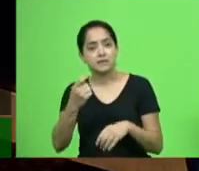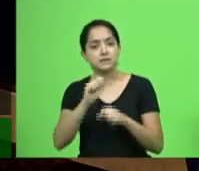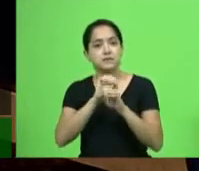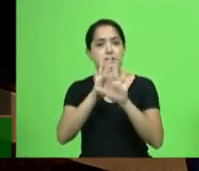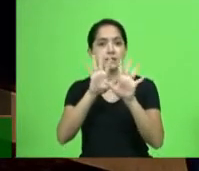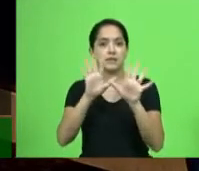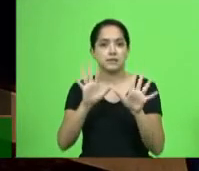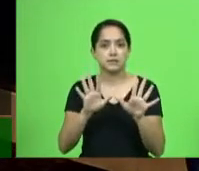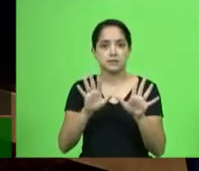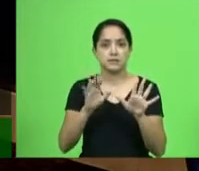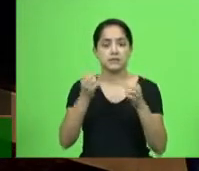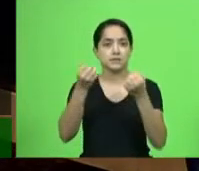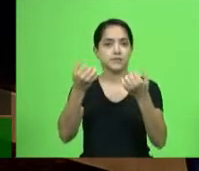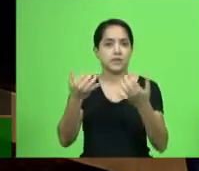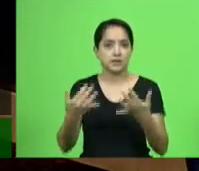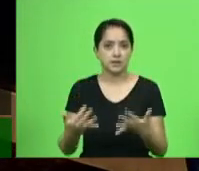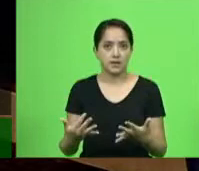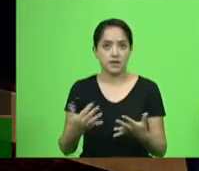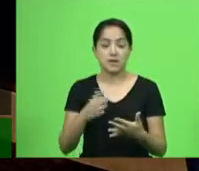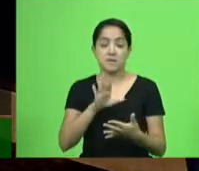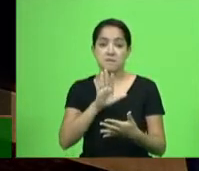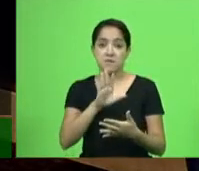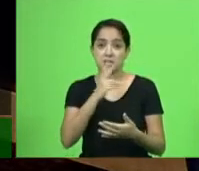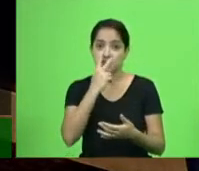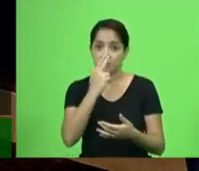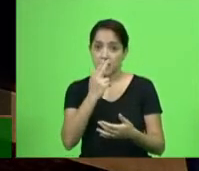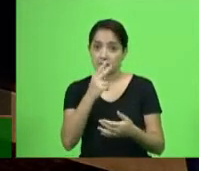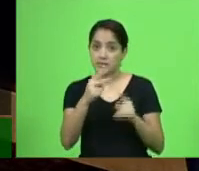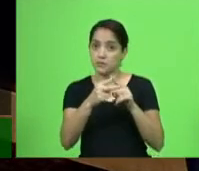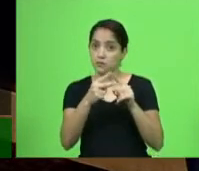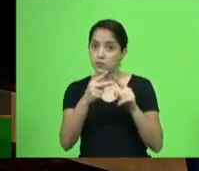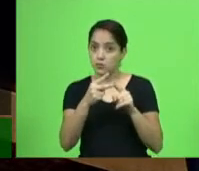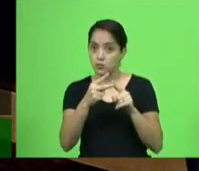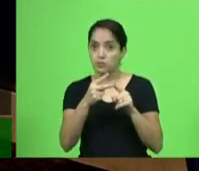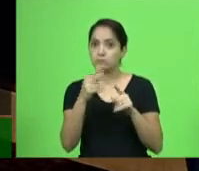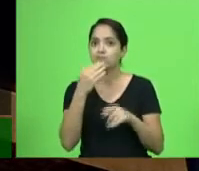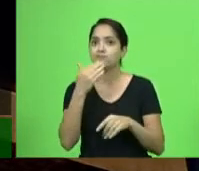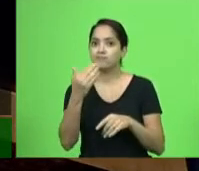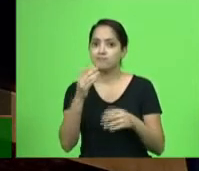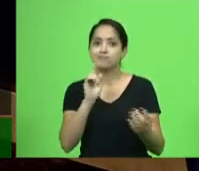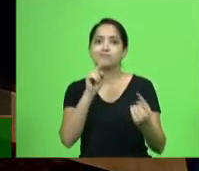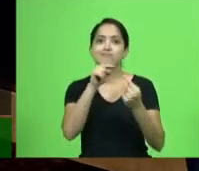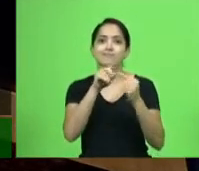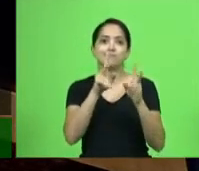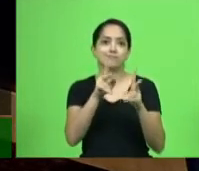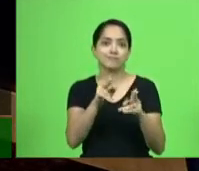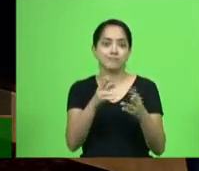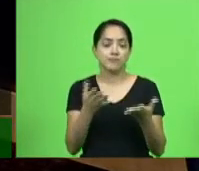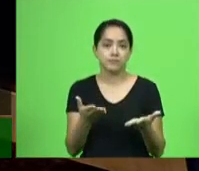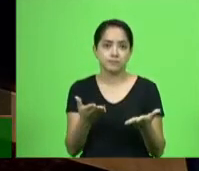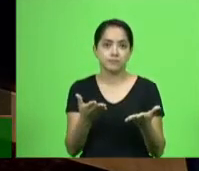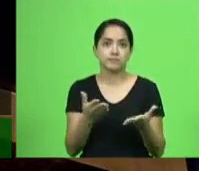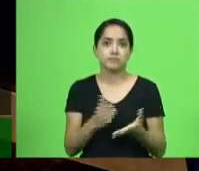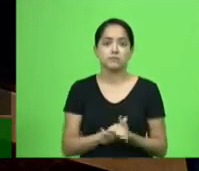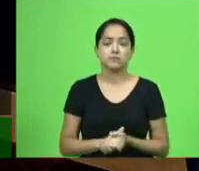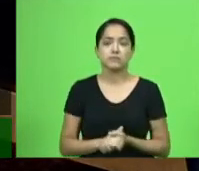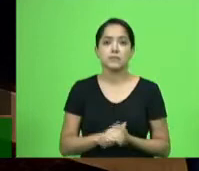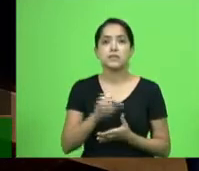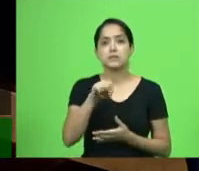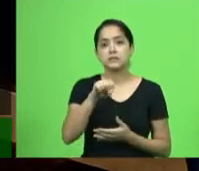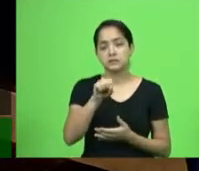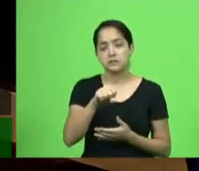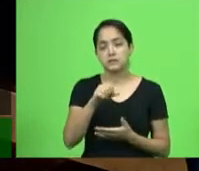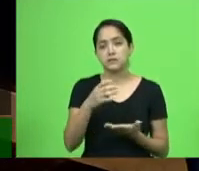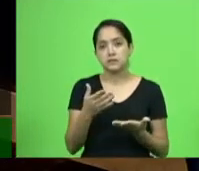essas questões, mas me parece que tem dois pedidos aqui com o mesmo objetivo, é isso? Sim, inclusive eu estou